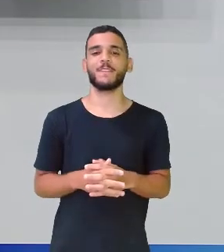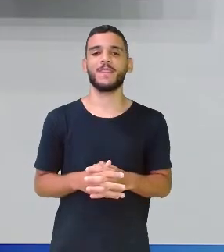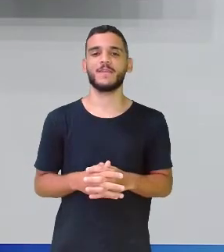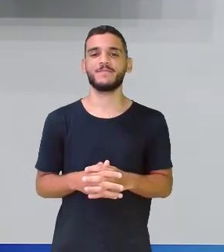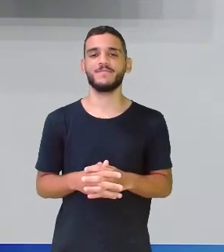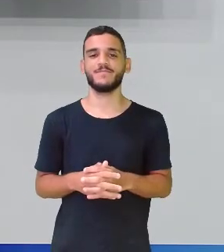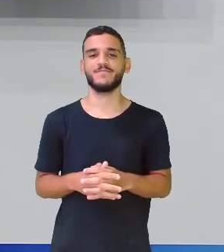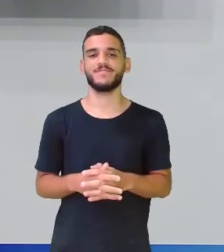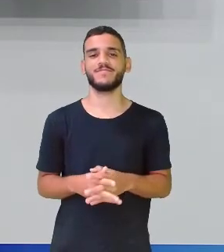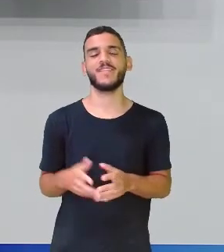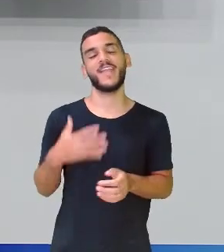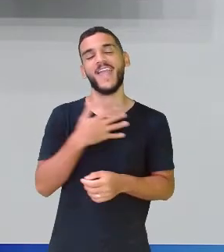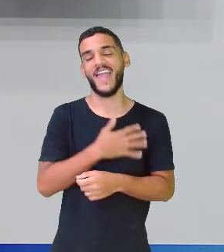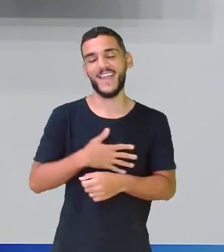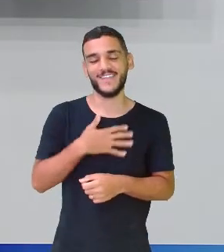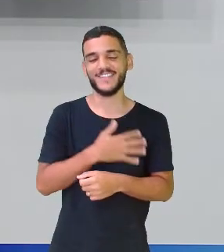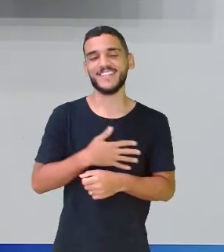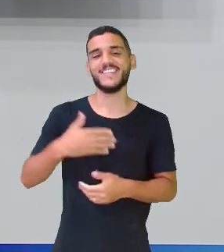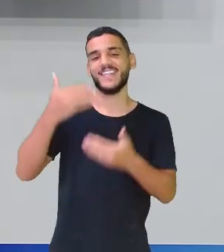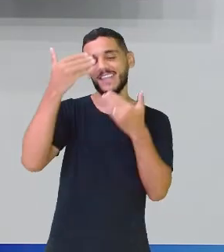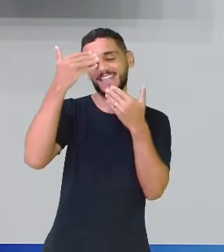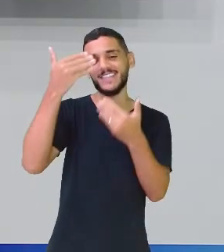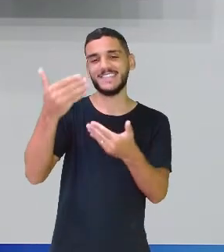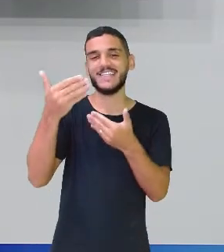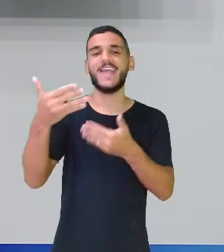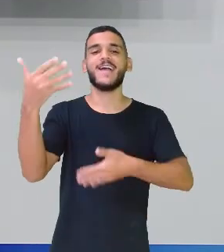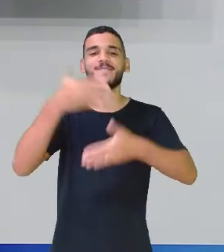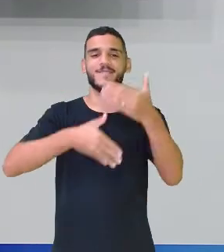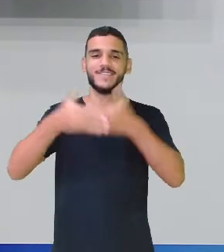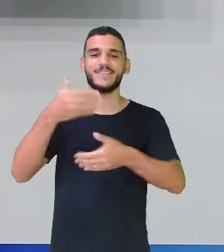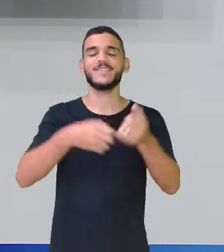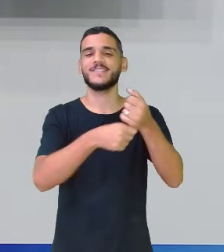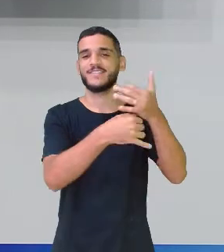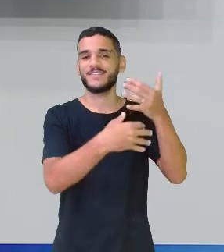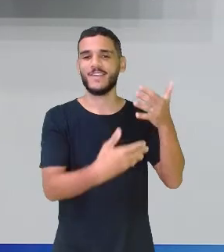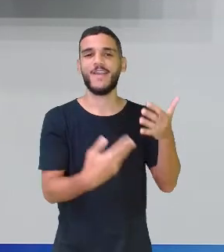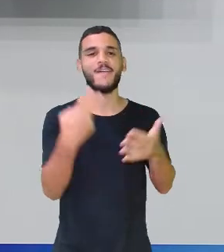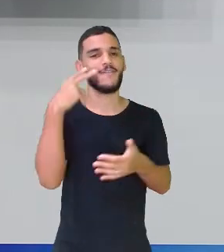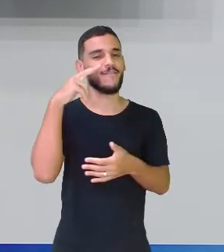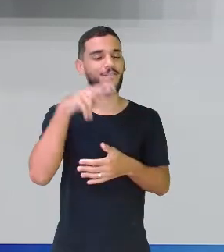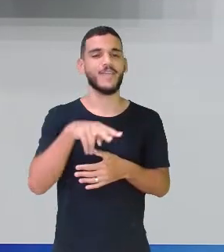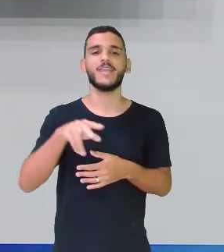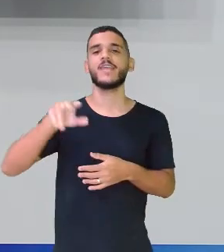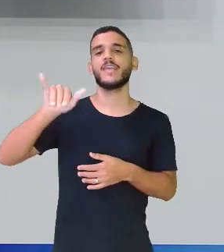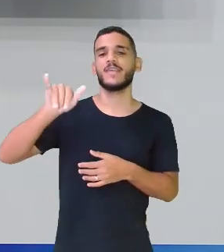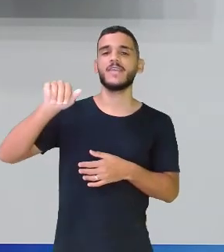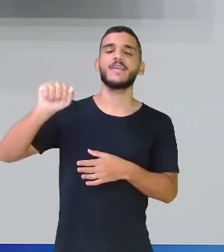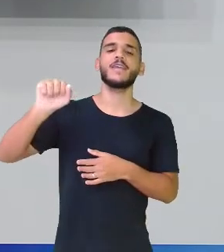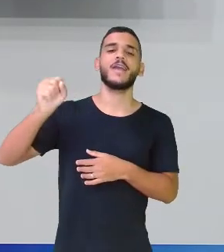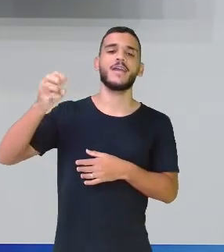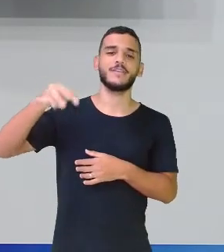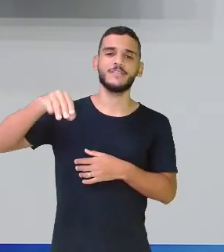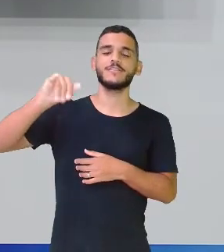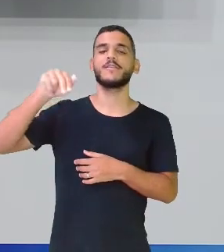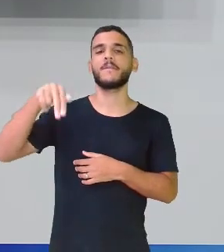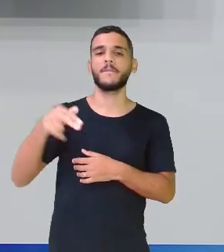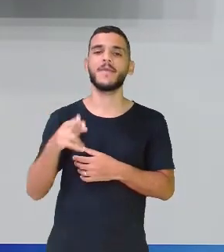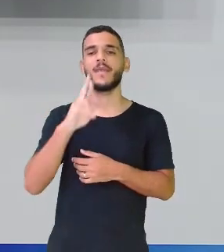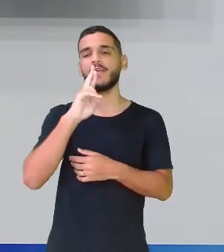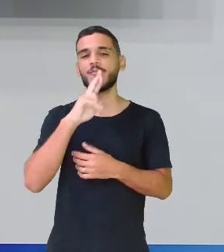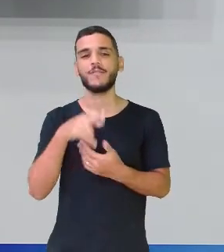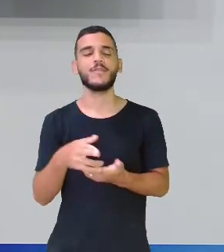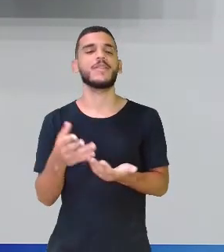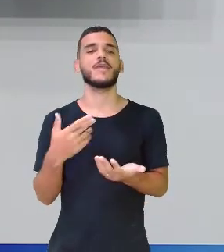agradecer a participação de vocês aqui no chat. Vi que a Yasmin tava lá, ó, participando, dizendo que não dava pra